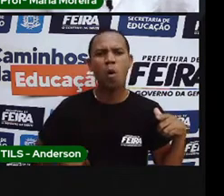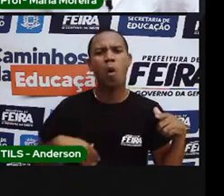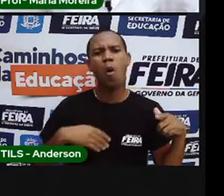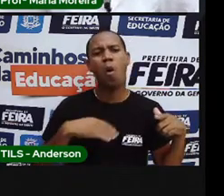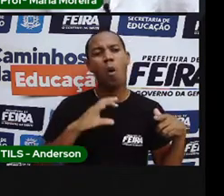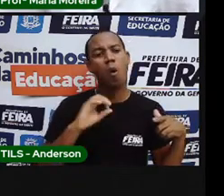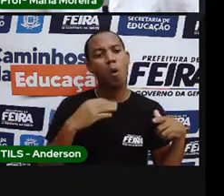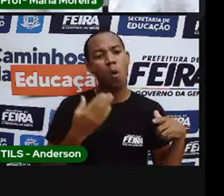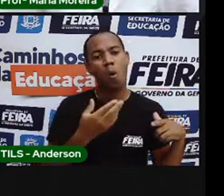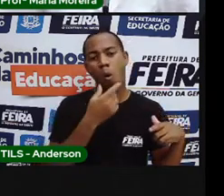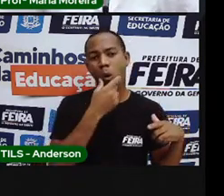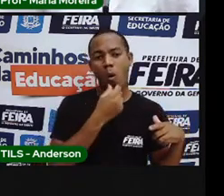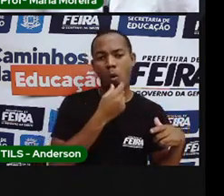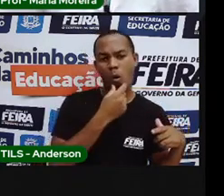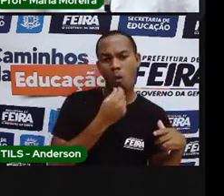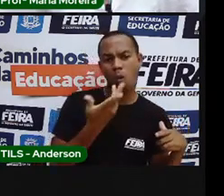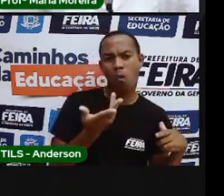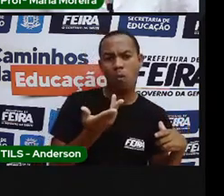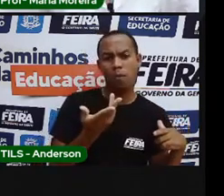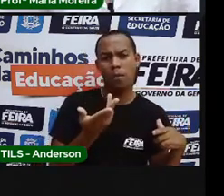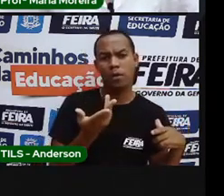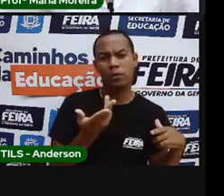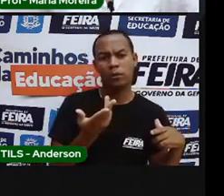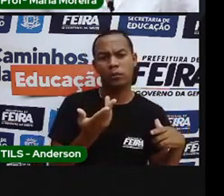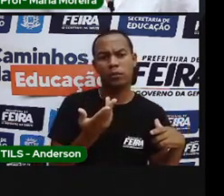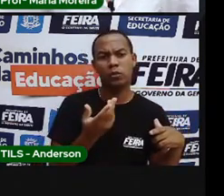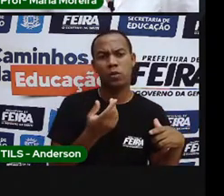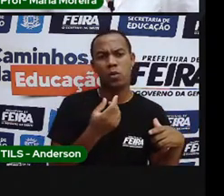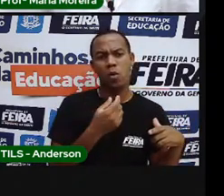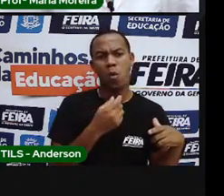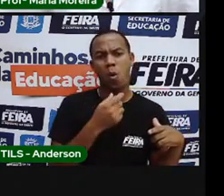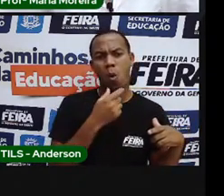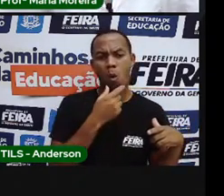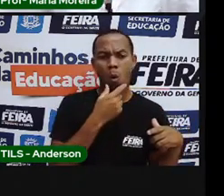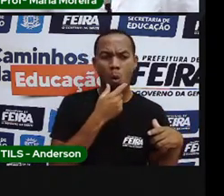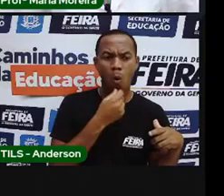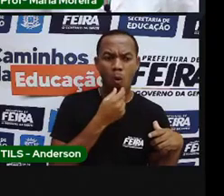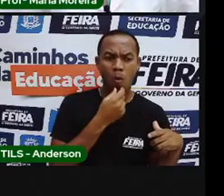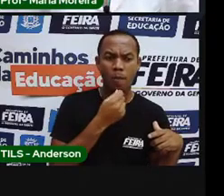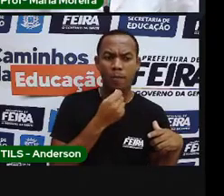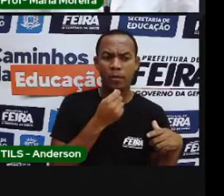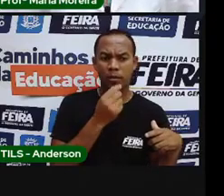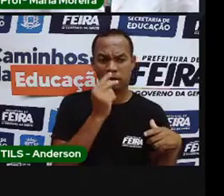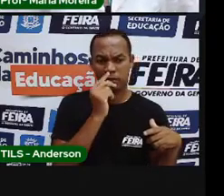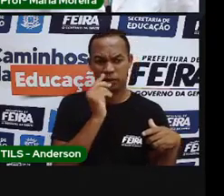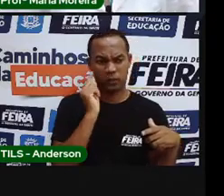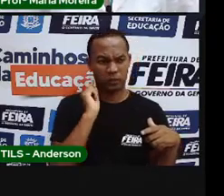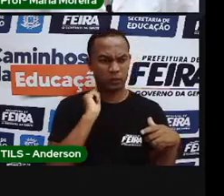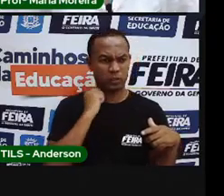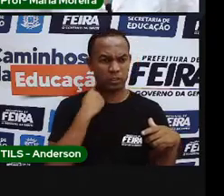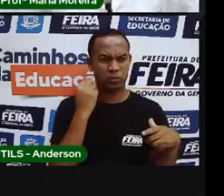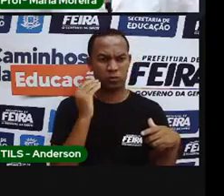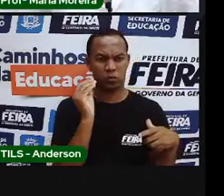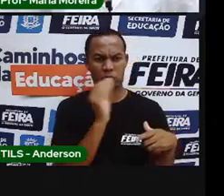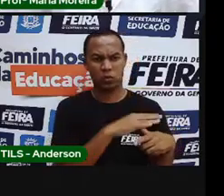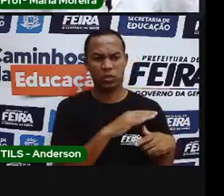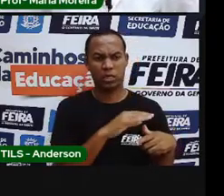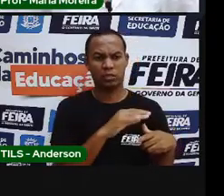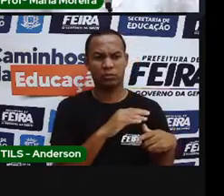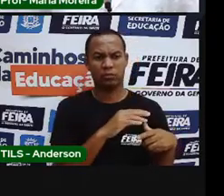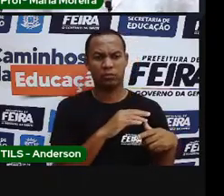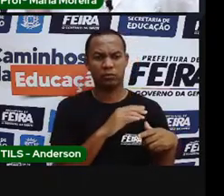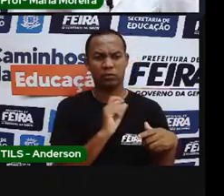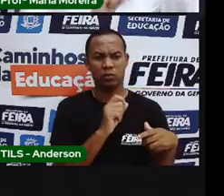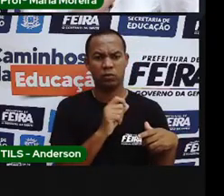Do homem que está jogando lixo na rua? Ou de todos os cidadãos? E as instituições públicas? De quem será?